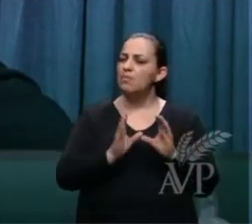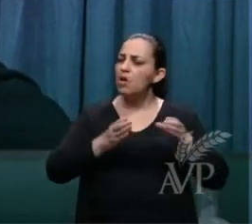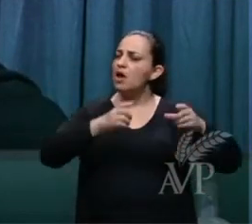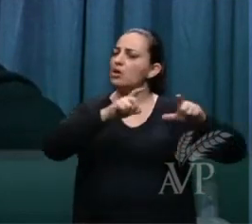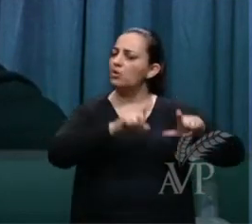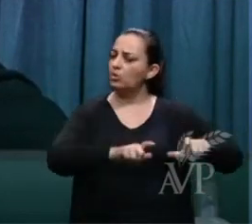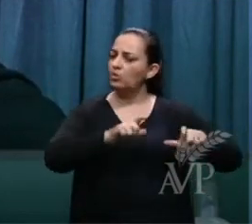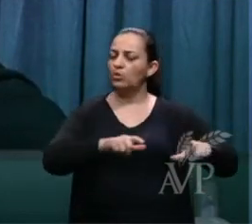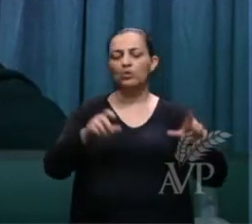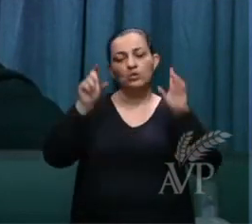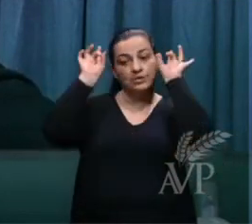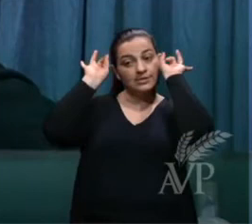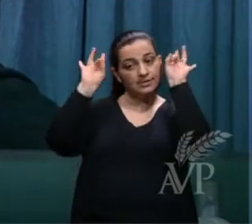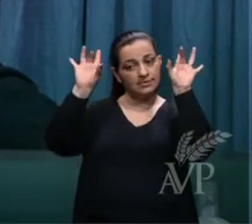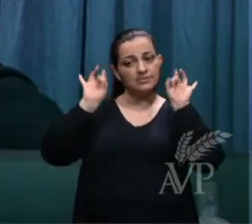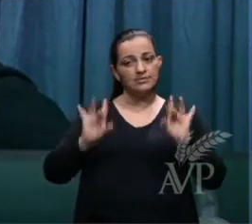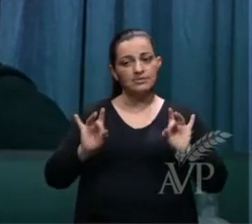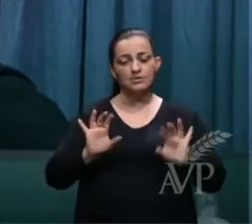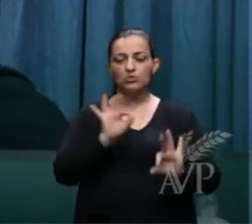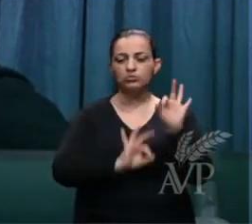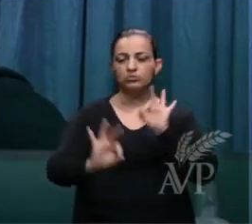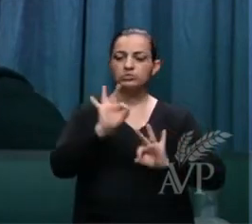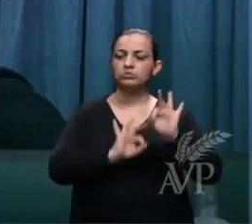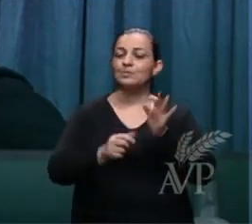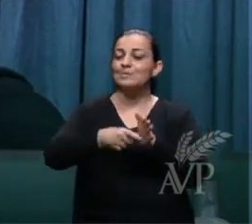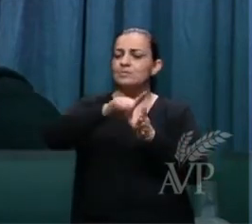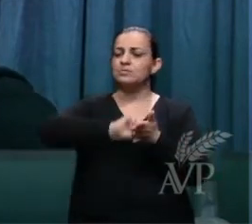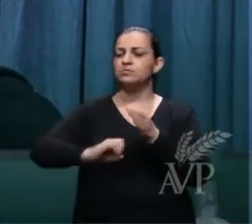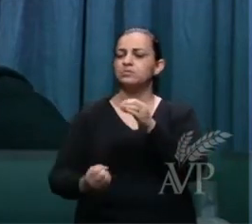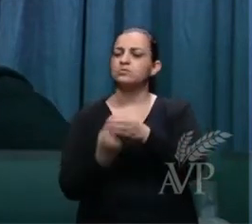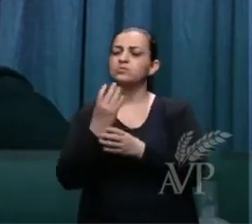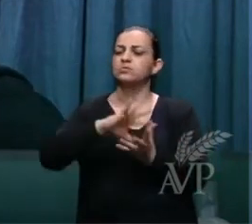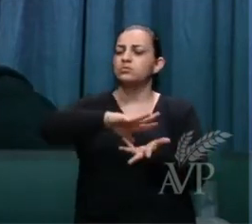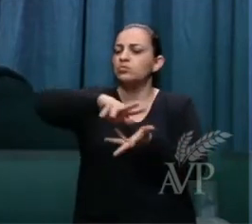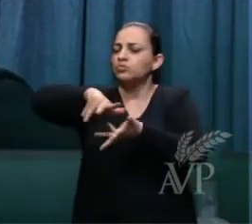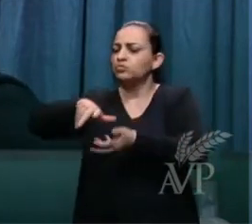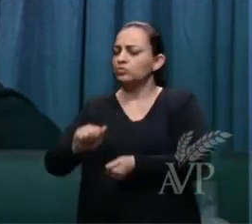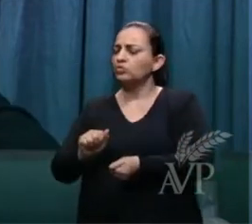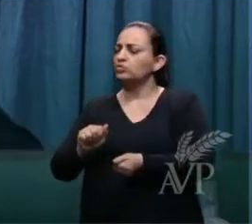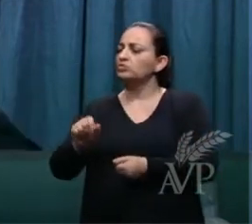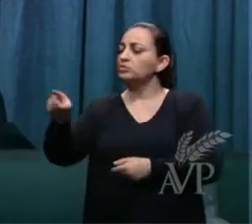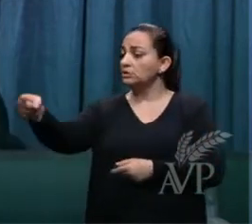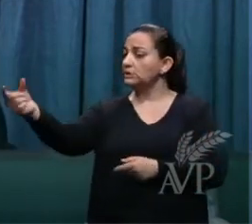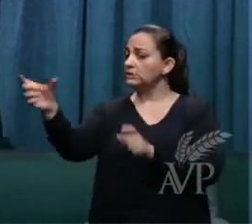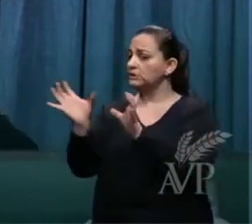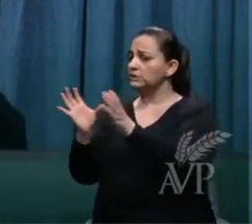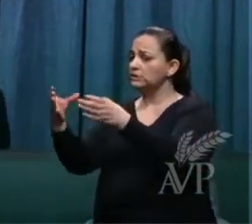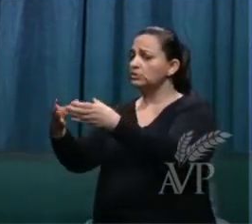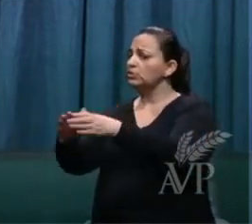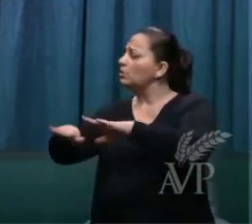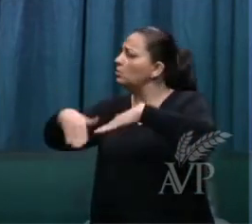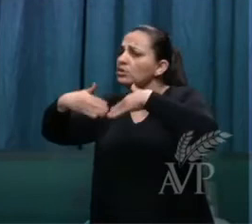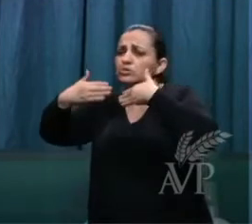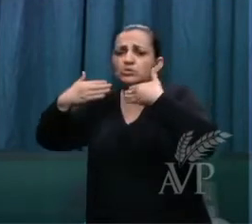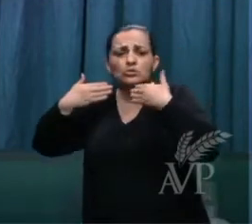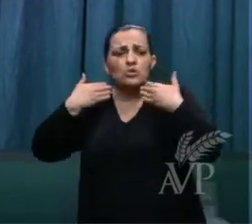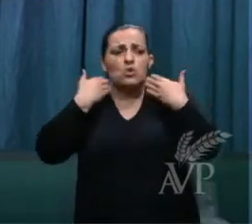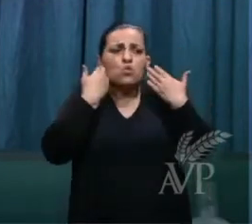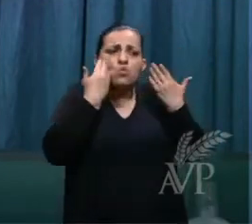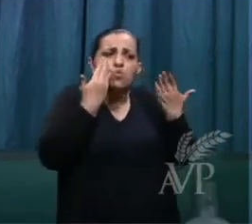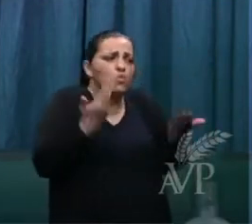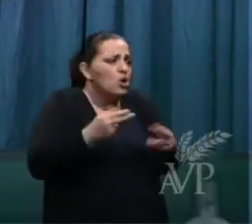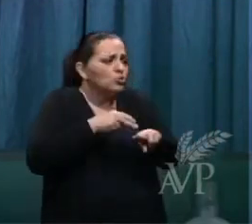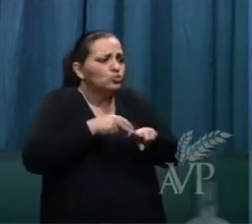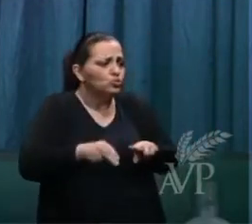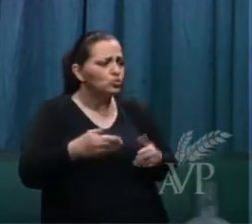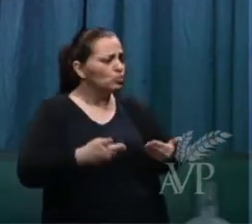preparado desde antes da fundação do mundo e eles dirão quando é que te vimos nu